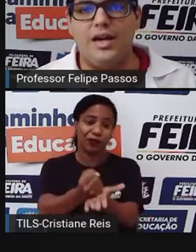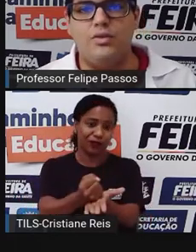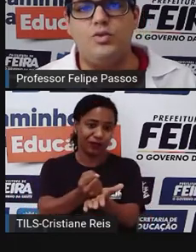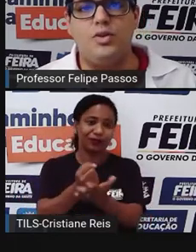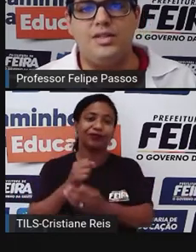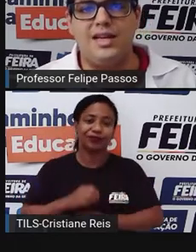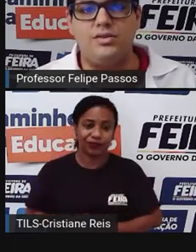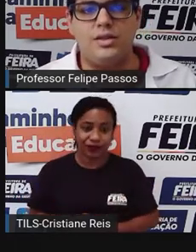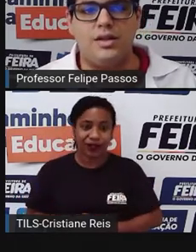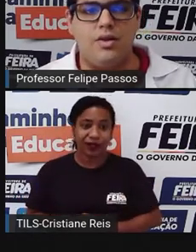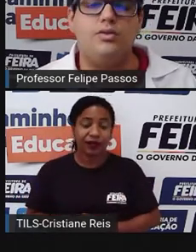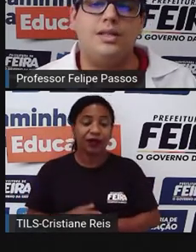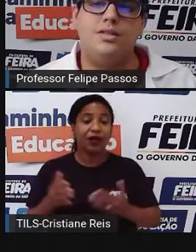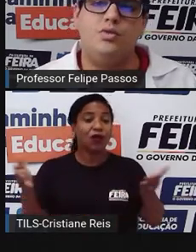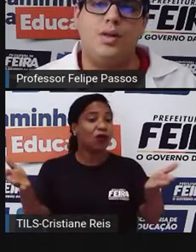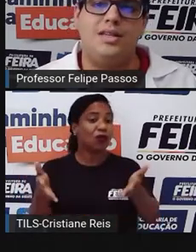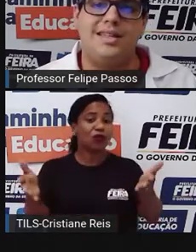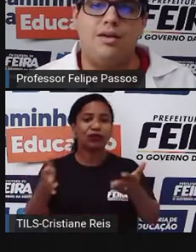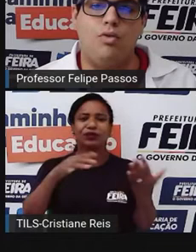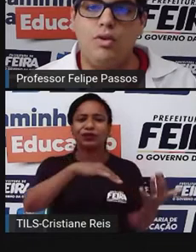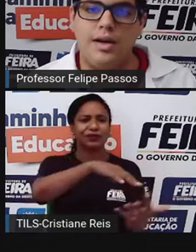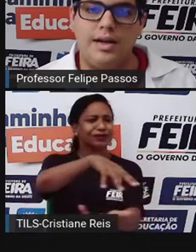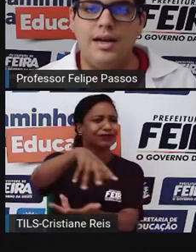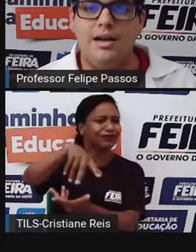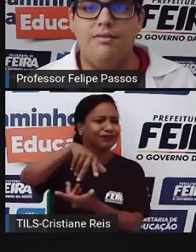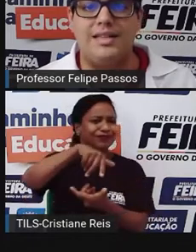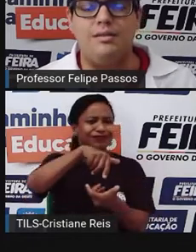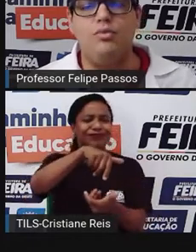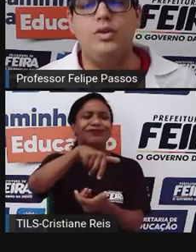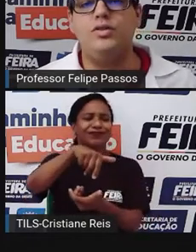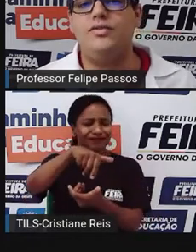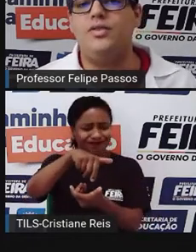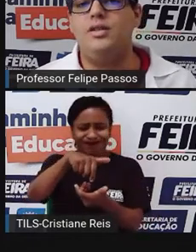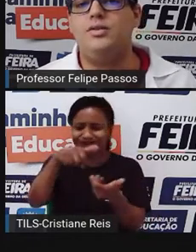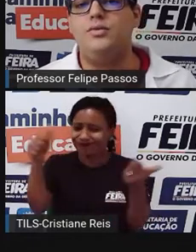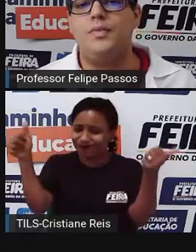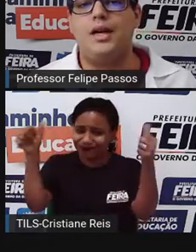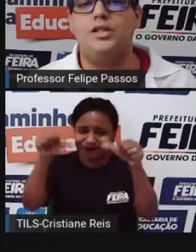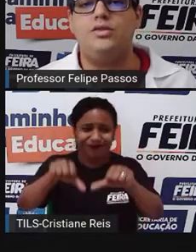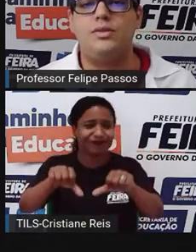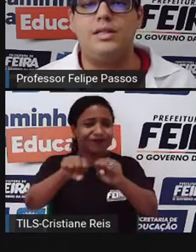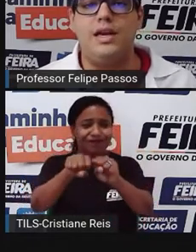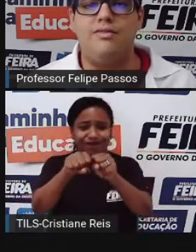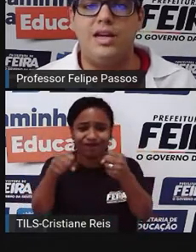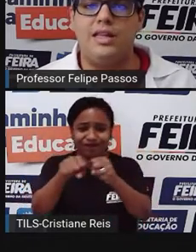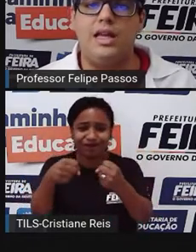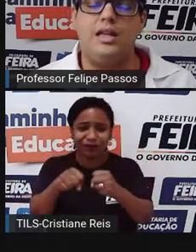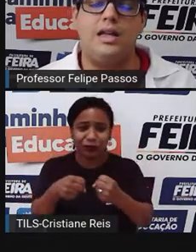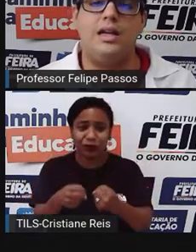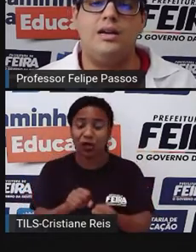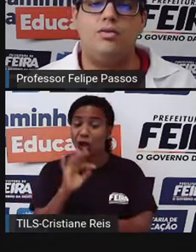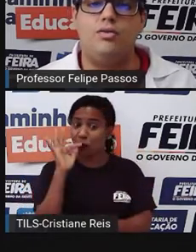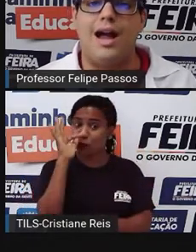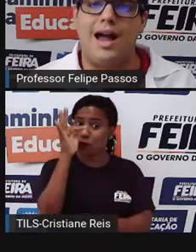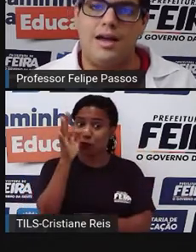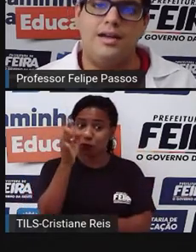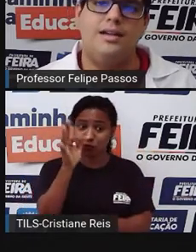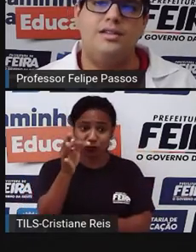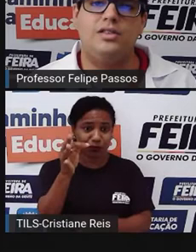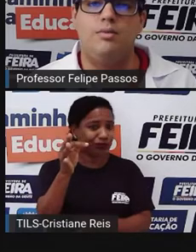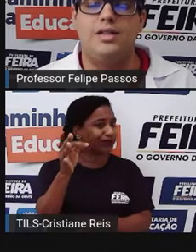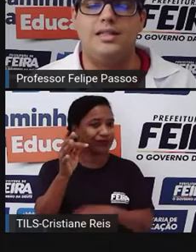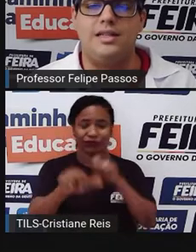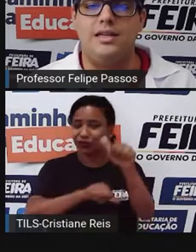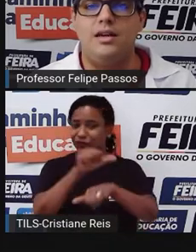freia os processos que estão acontecendo no planeta agora, vai ser muito difícil a gente conseguir reverter, curar,